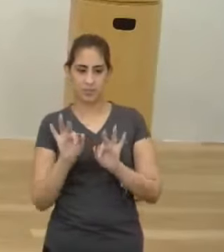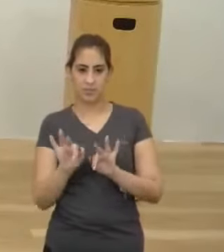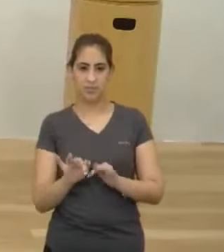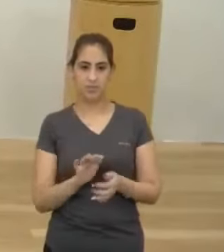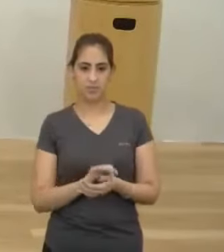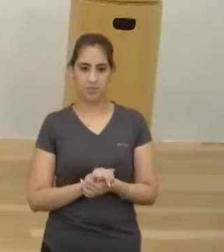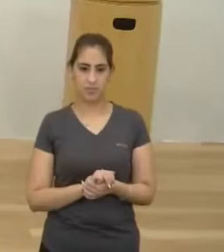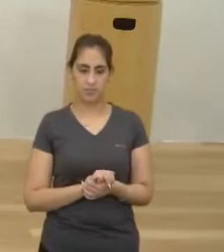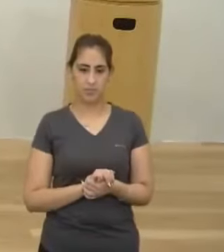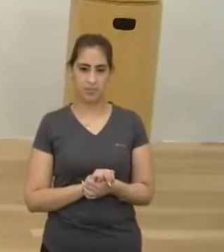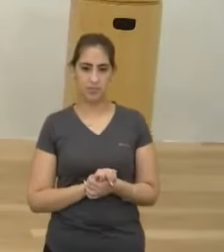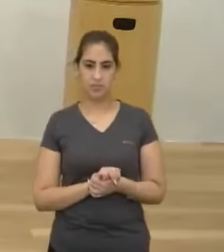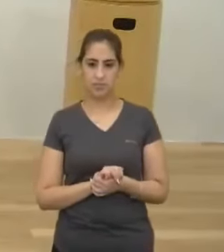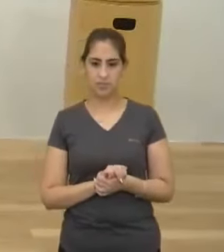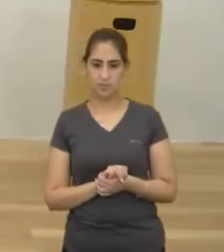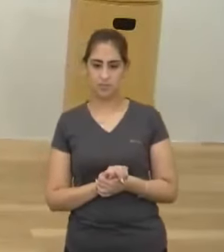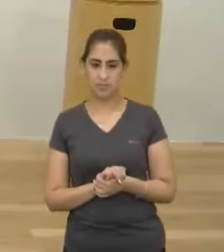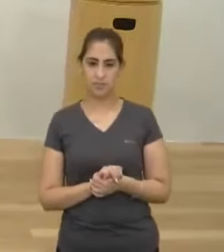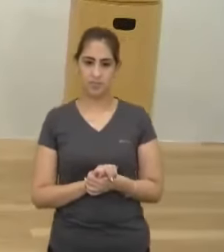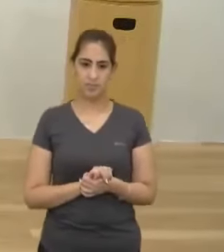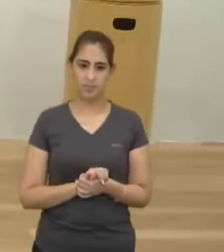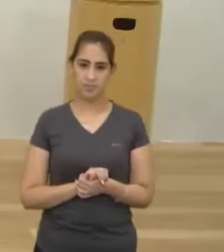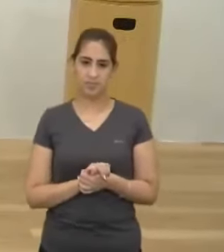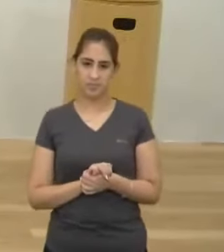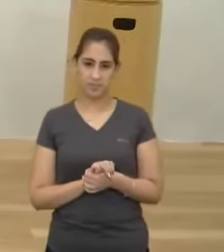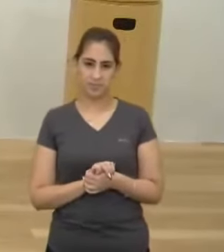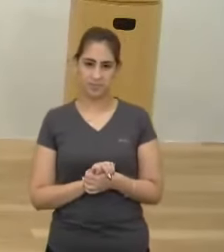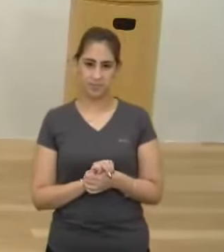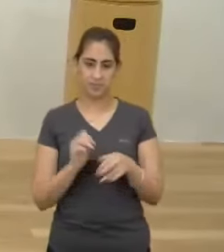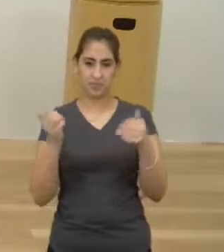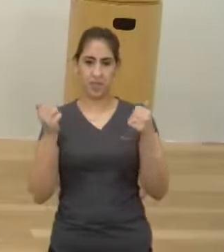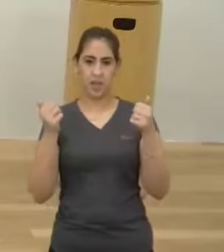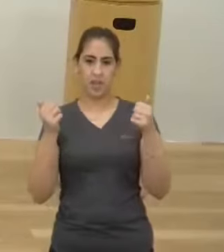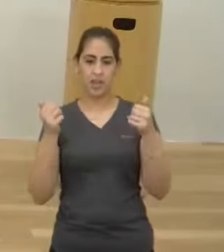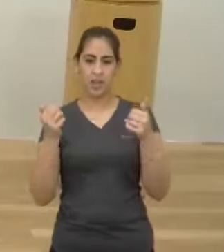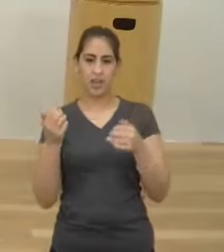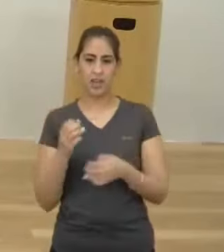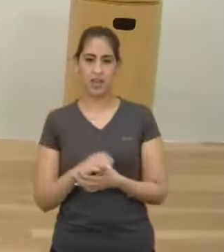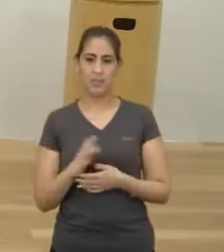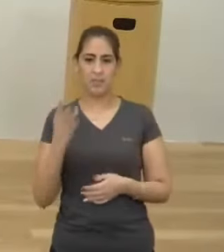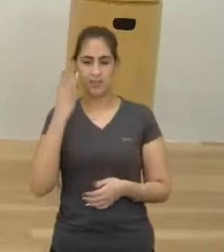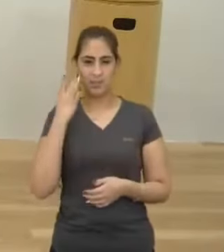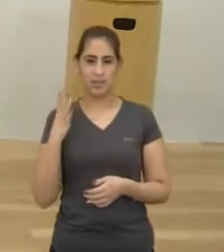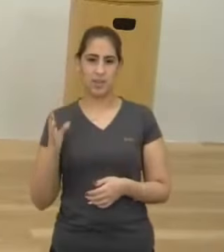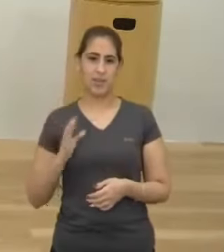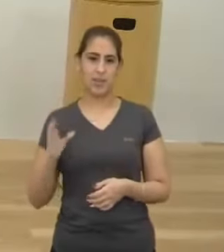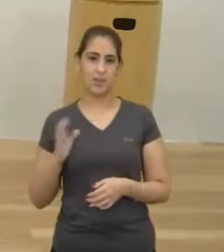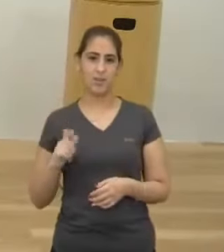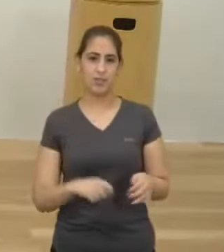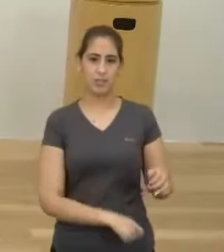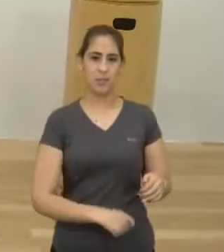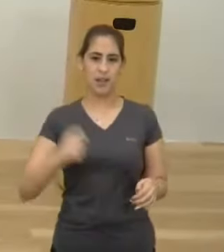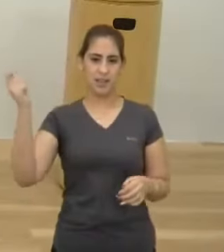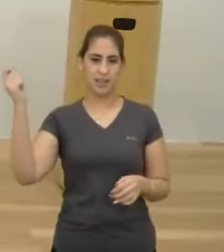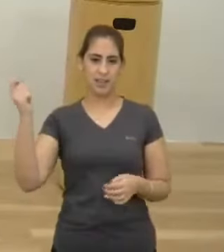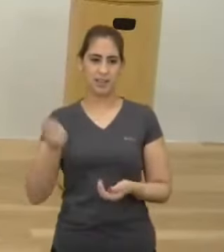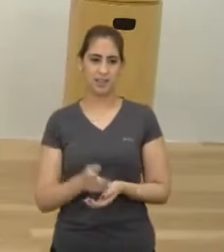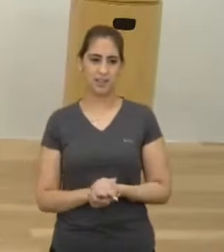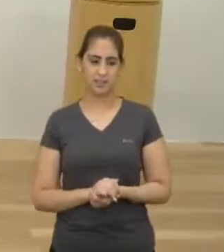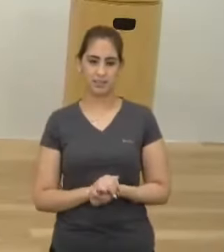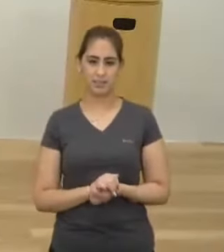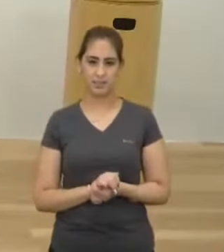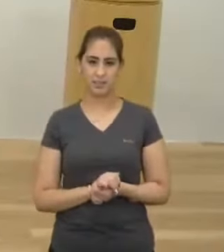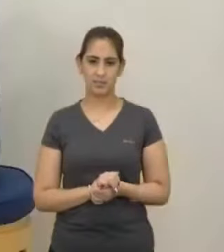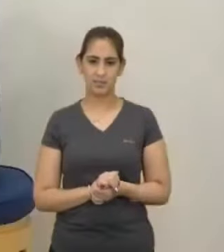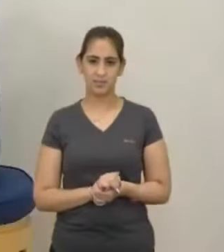O... Você sabe o é a nobreza de espada, Janas? Nobreza de espada Eu imagino, Prô Imagino, sim Nobreza de espada Nobreza é aquela nobreza